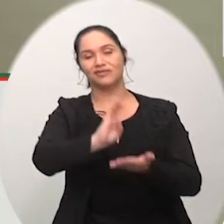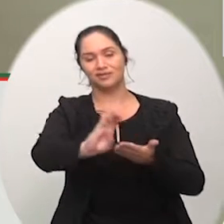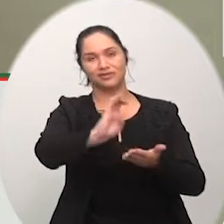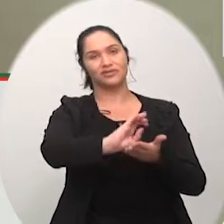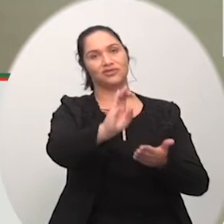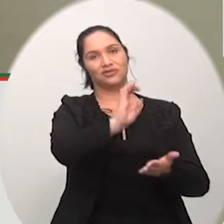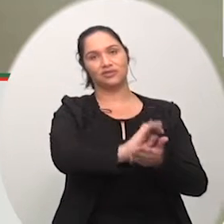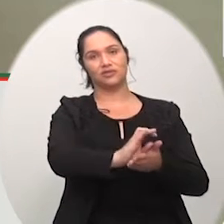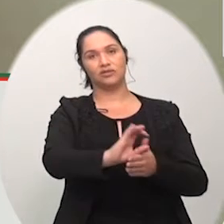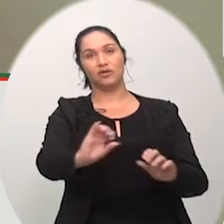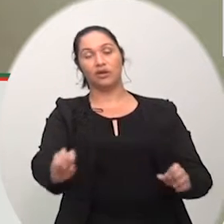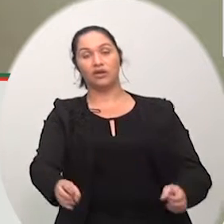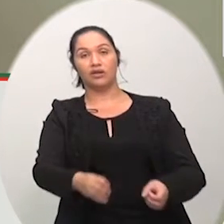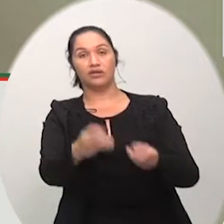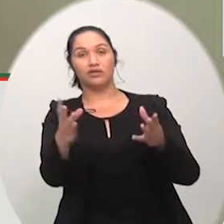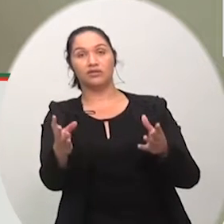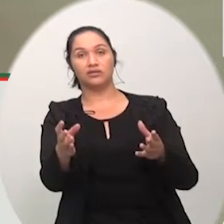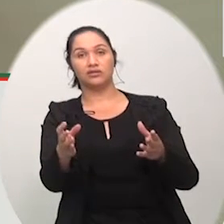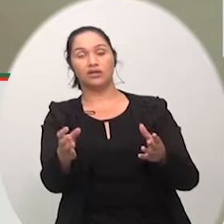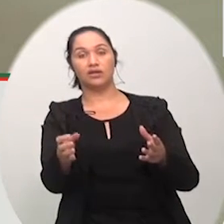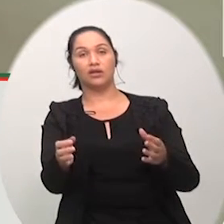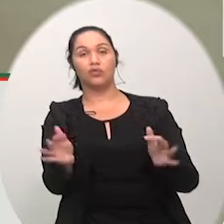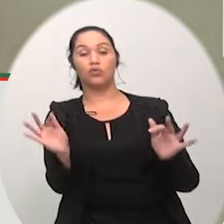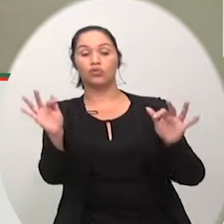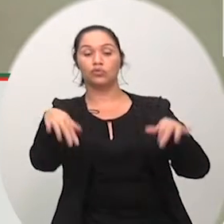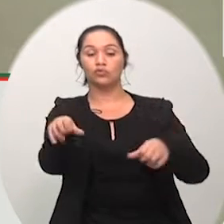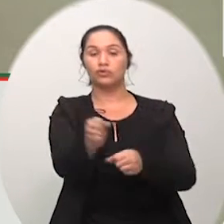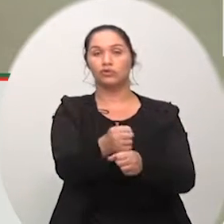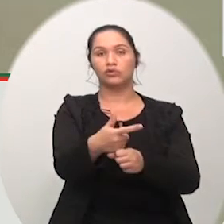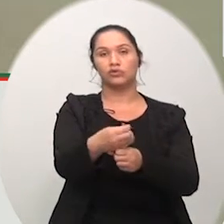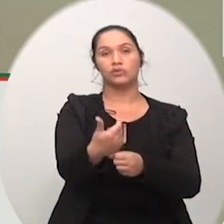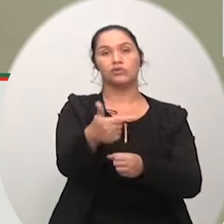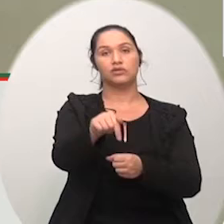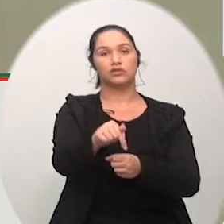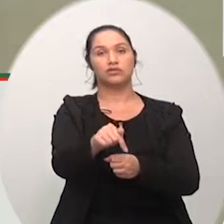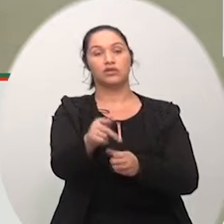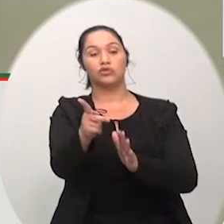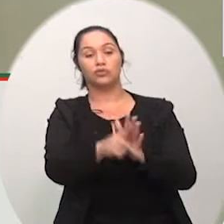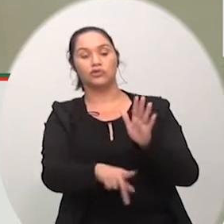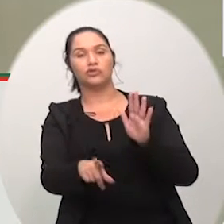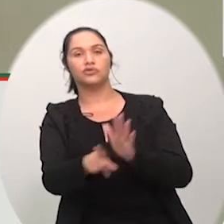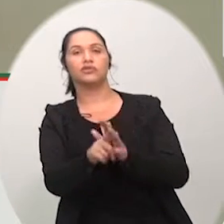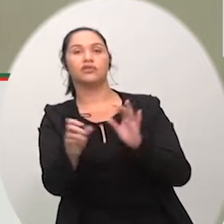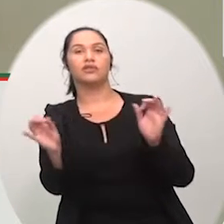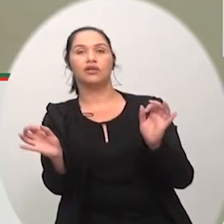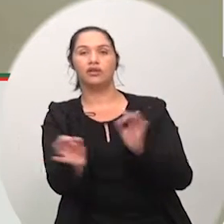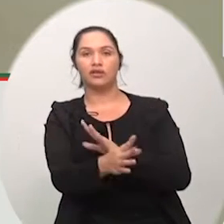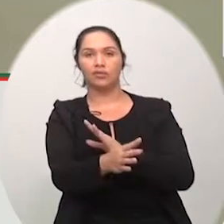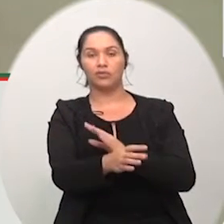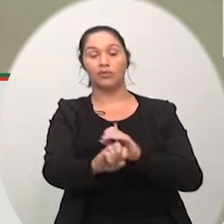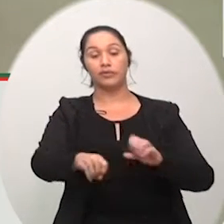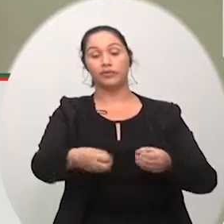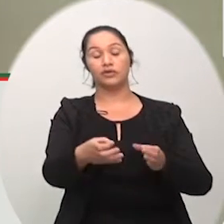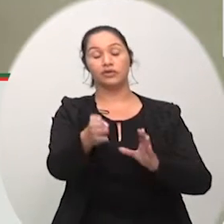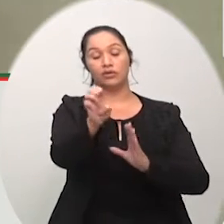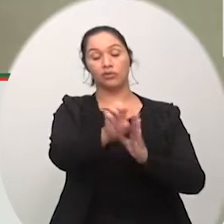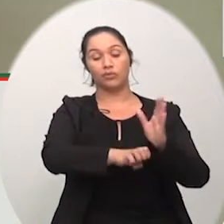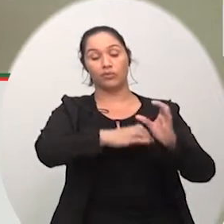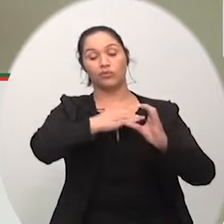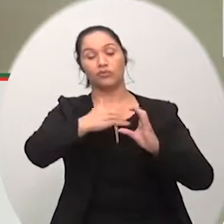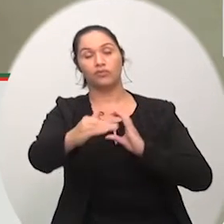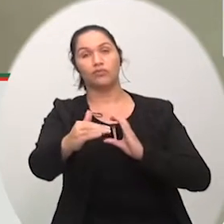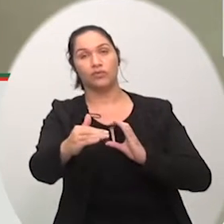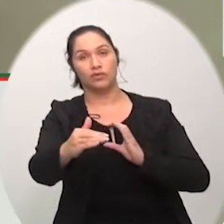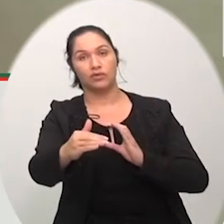terminamos o projeto de lei encaminhamos de forma de requerimento para o executivo para que esse projeto de lei se transformasse num